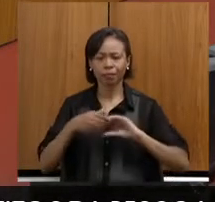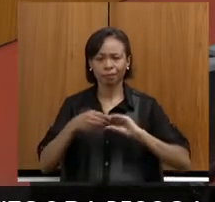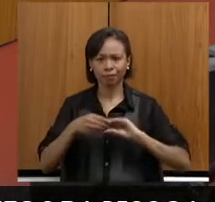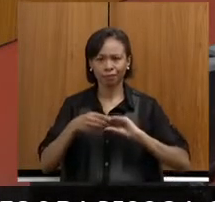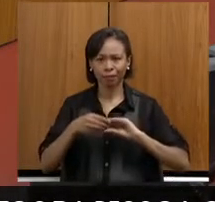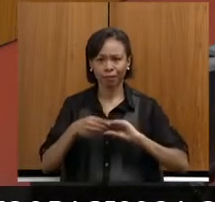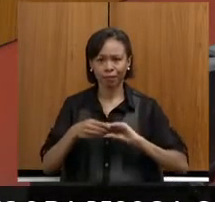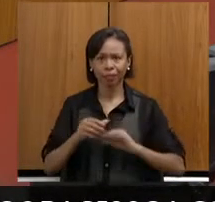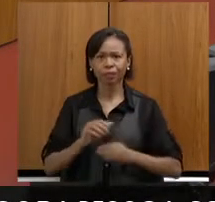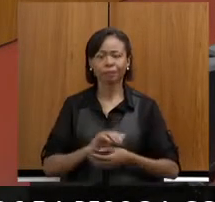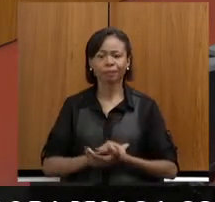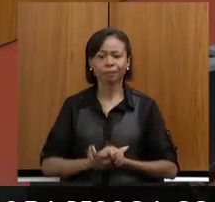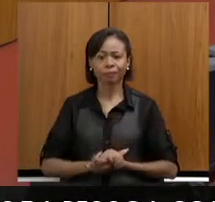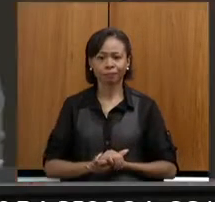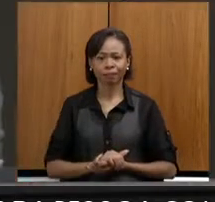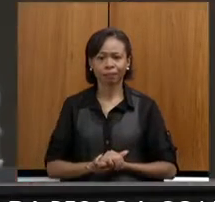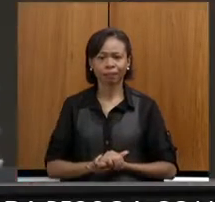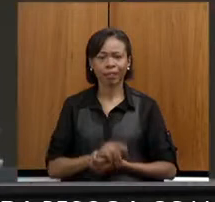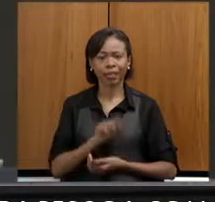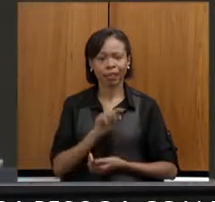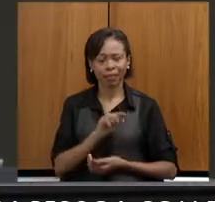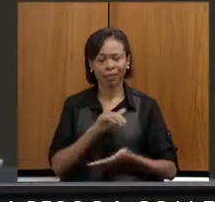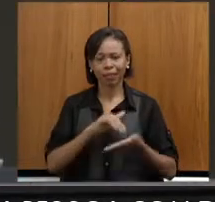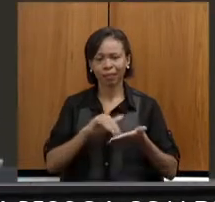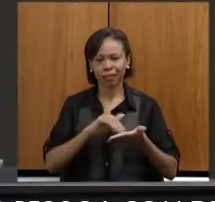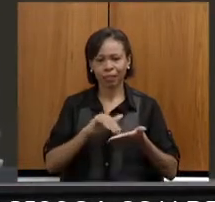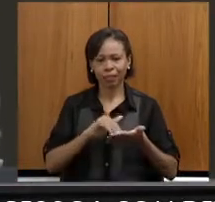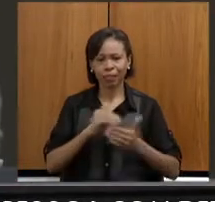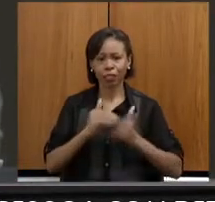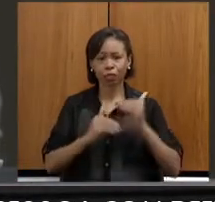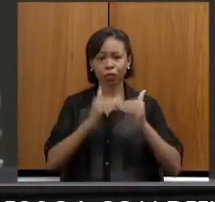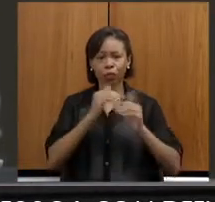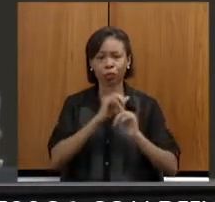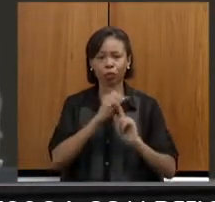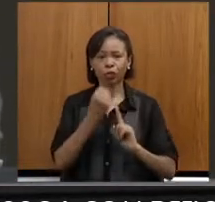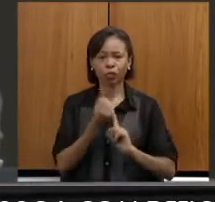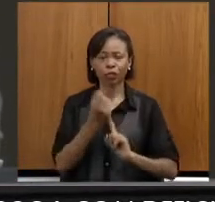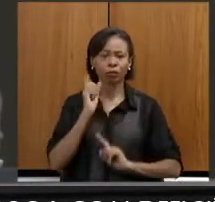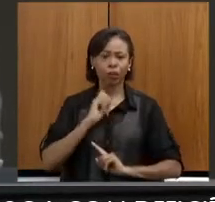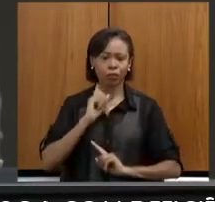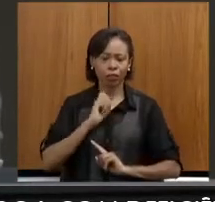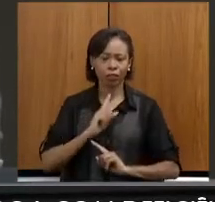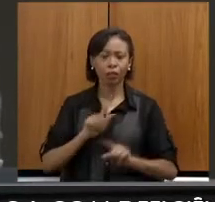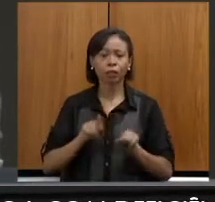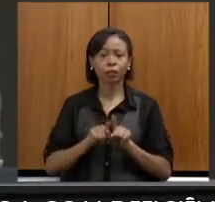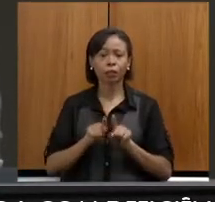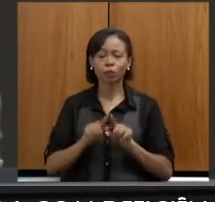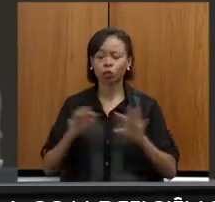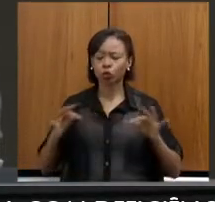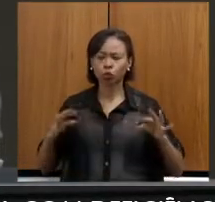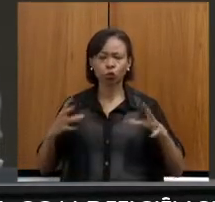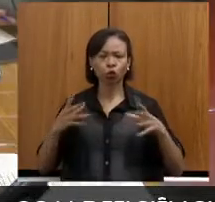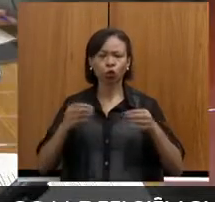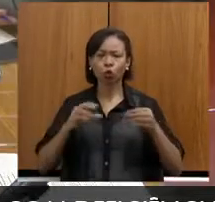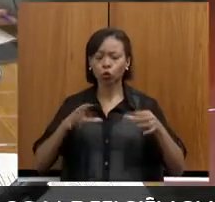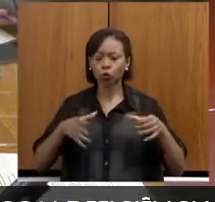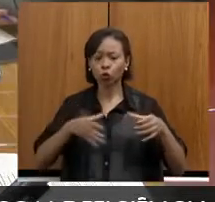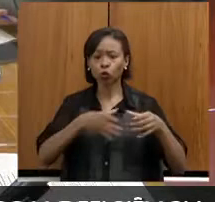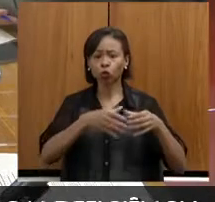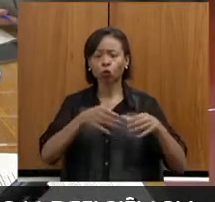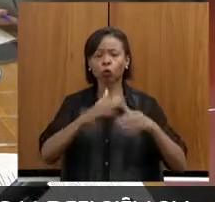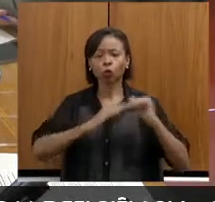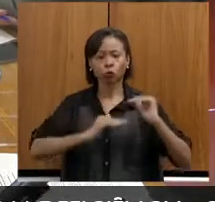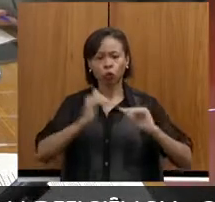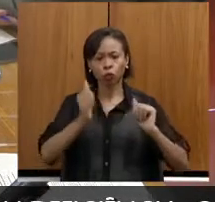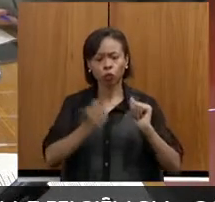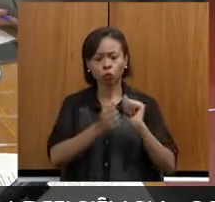desenvolvimento social de Minas Gerais, Elisabeth Jucar, cumprimentar também toda a equipe que acompanha a secretária, público